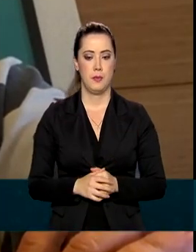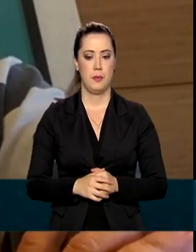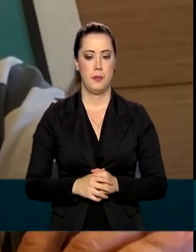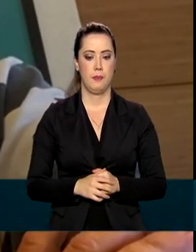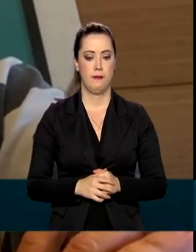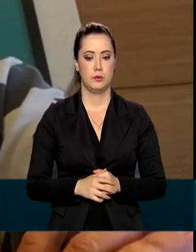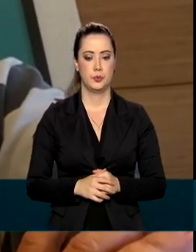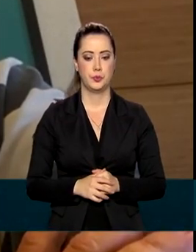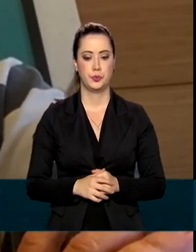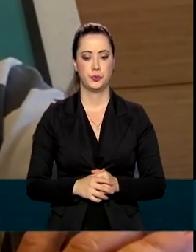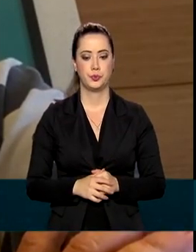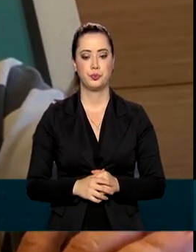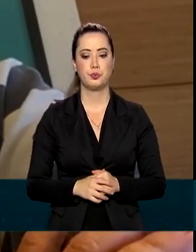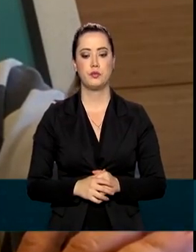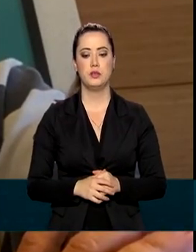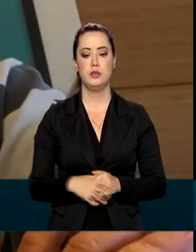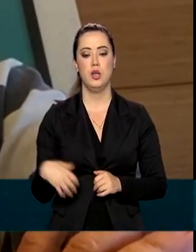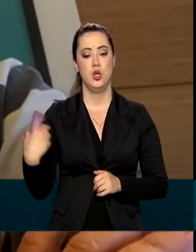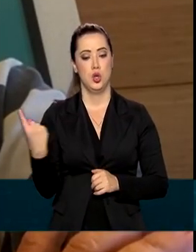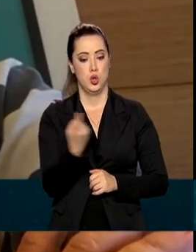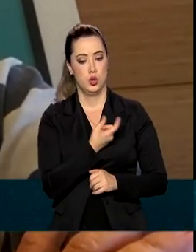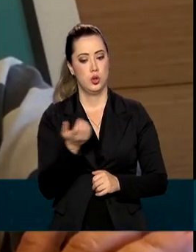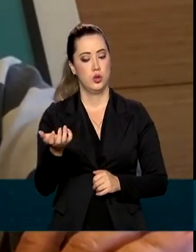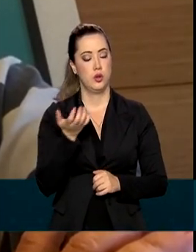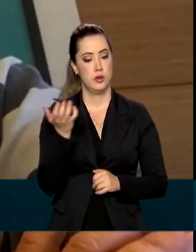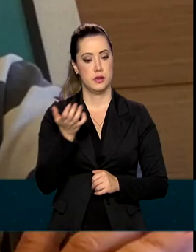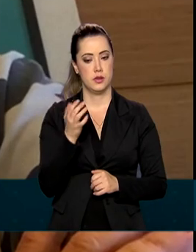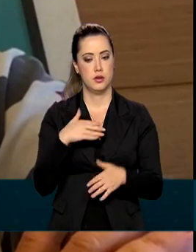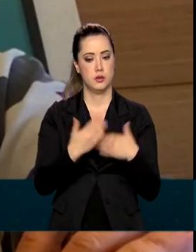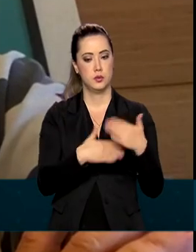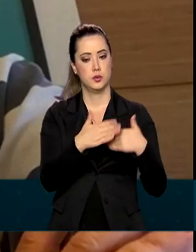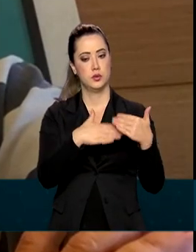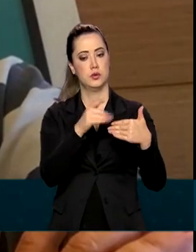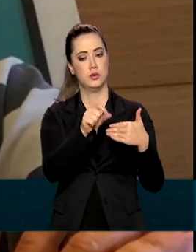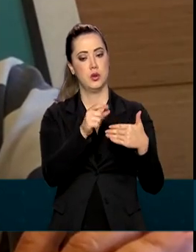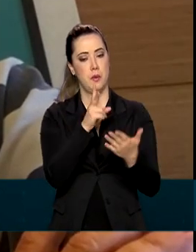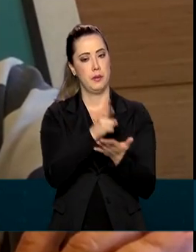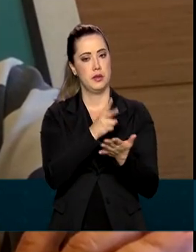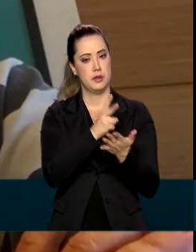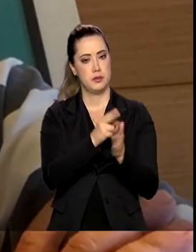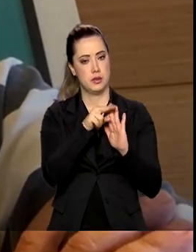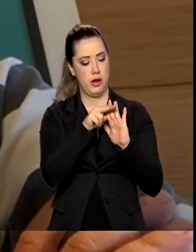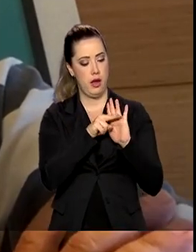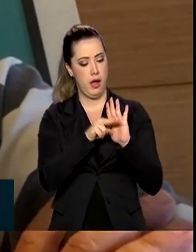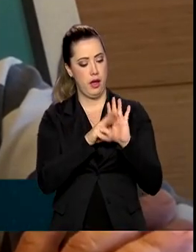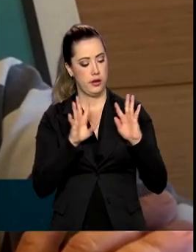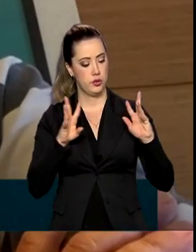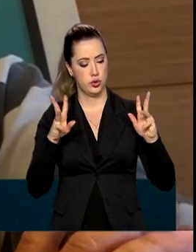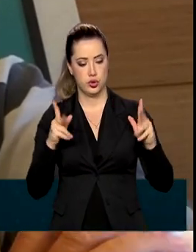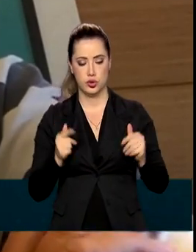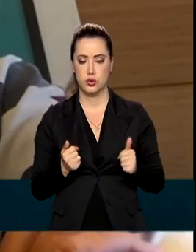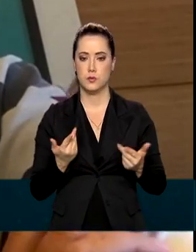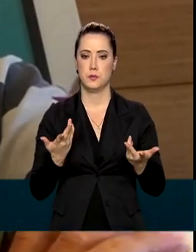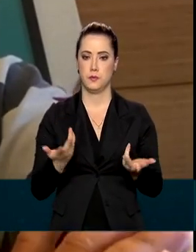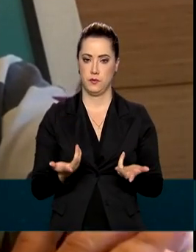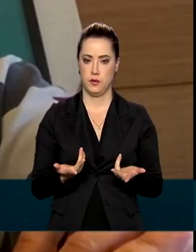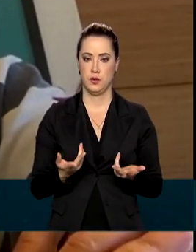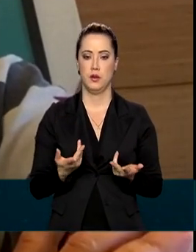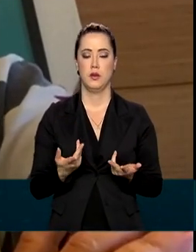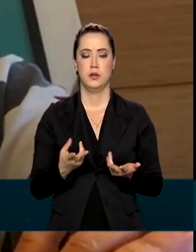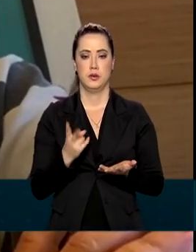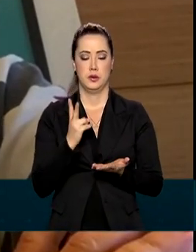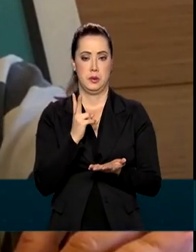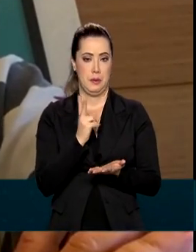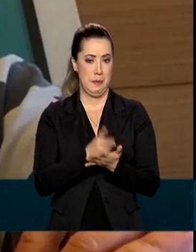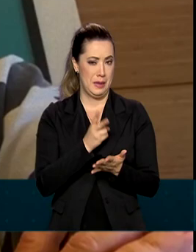longo dos próximos meses, manter o mesmo rigor com os protocolos de segurança sanitária, manter